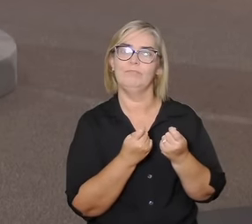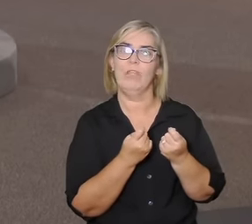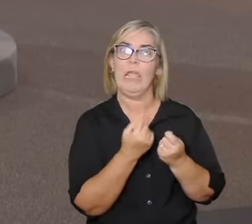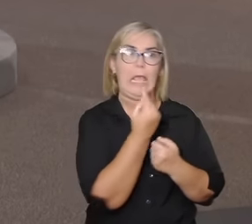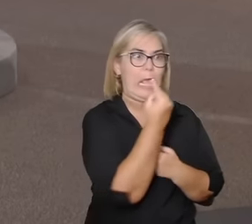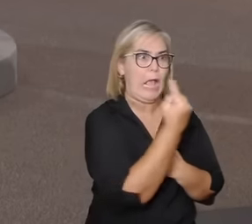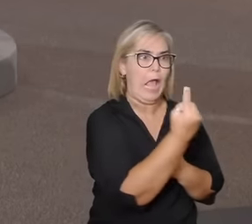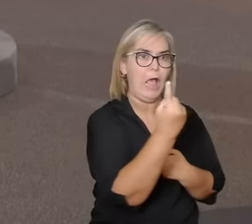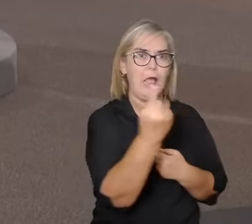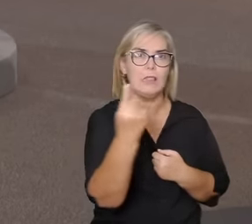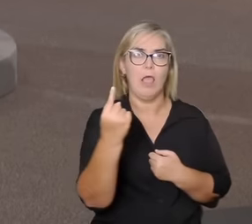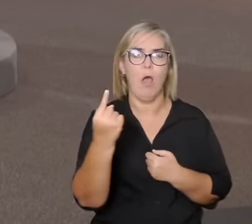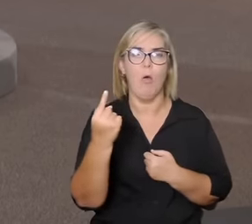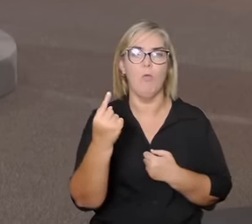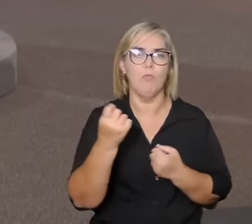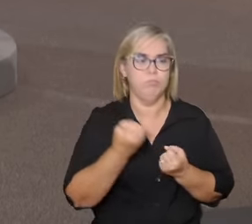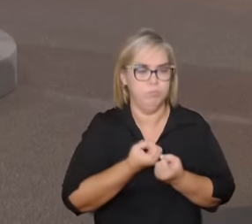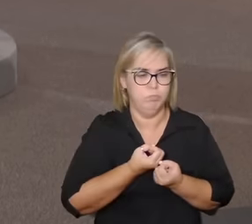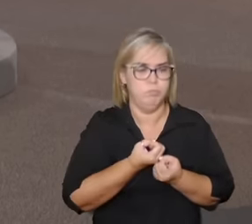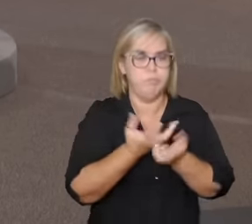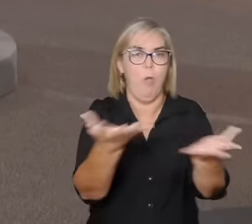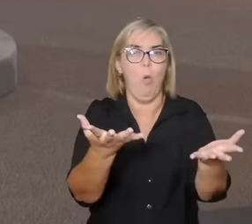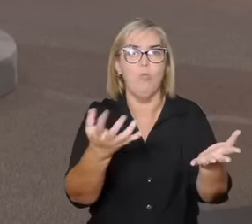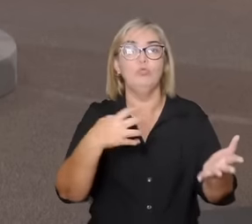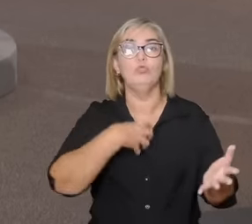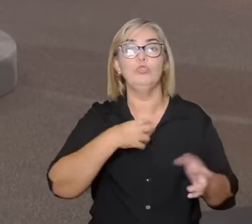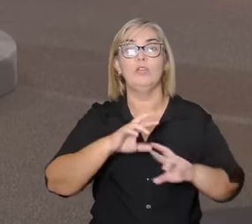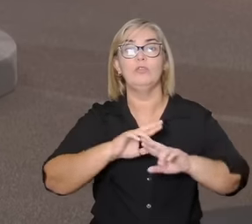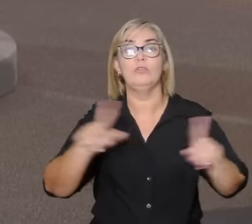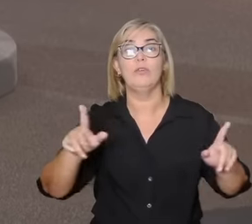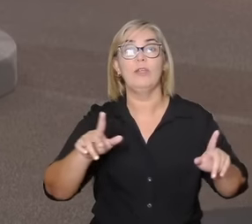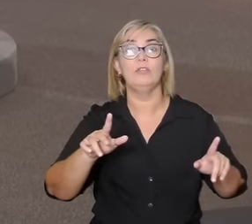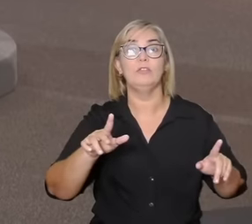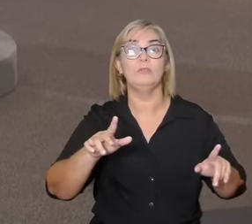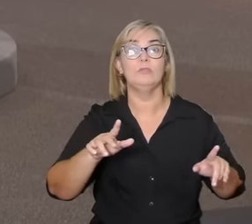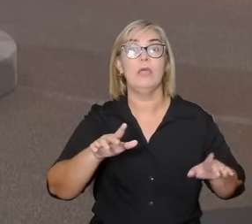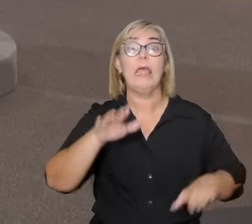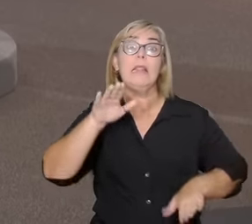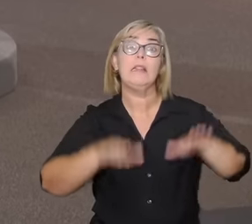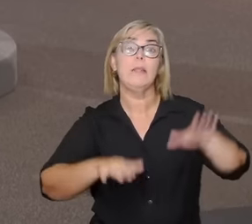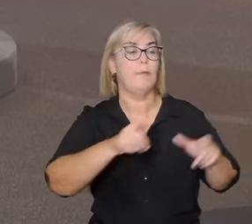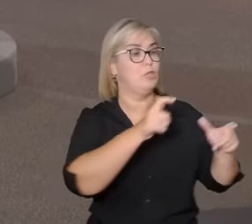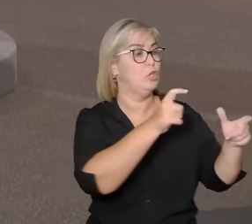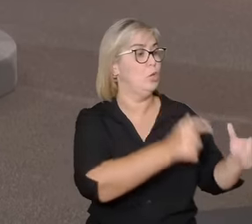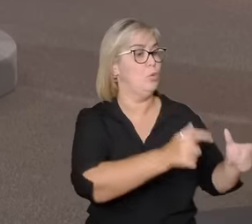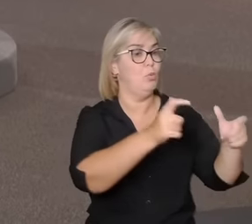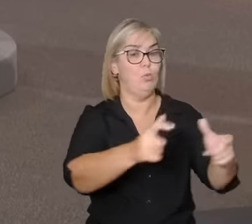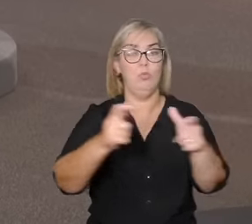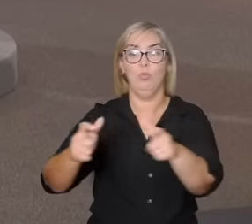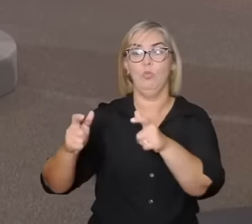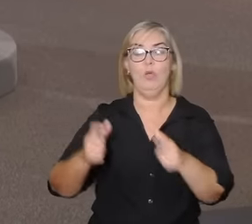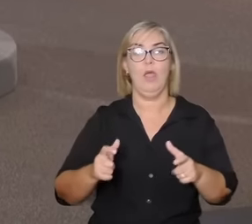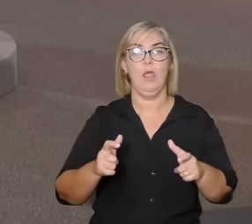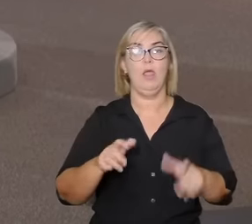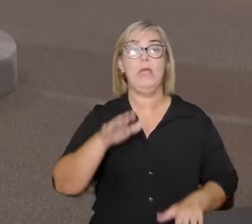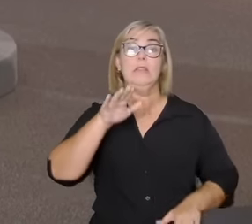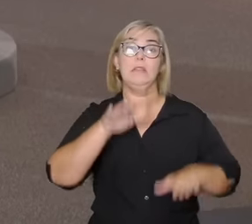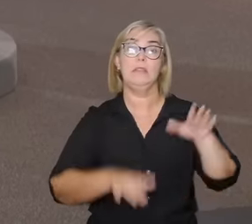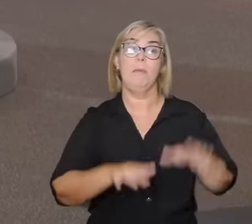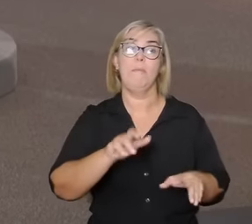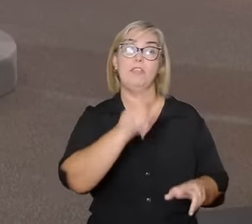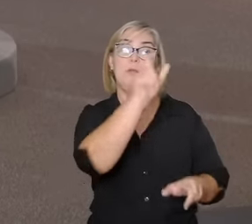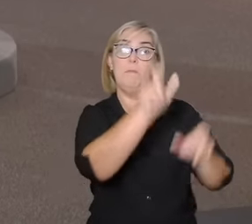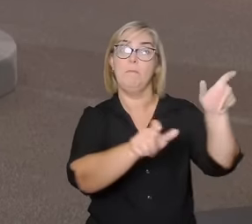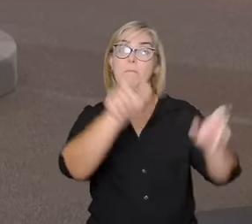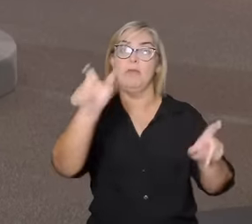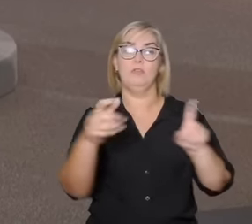de acordo com o ambiente e de acordo com as pessoas que estão nos afetando e